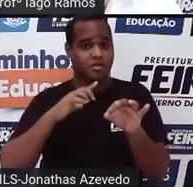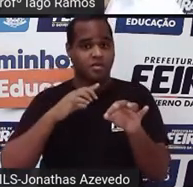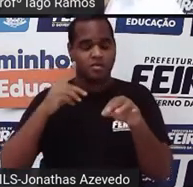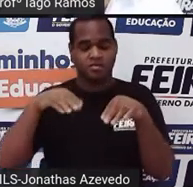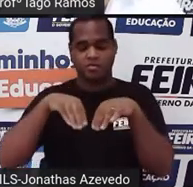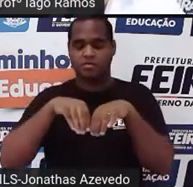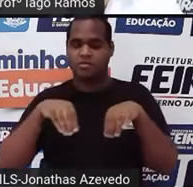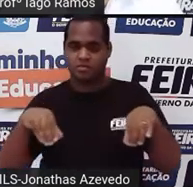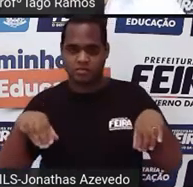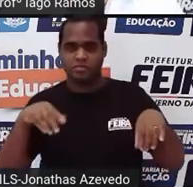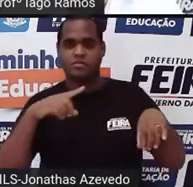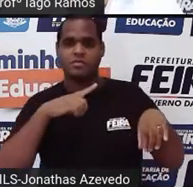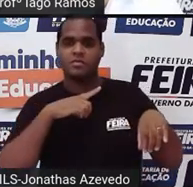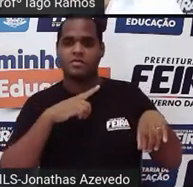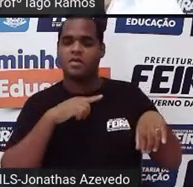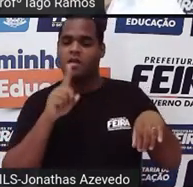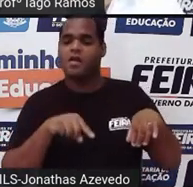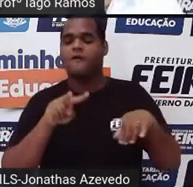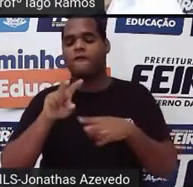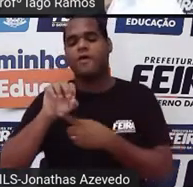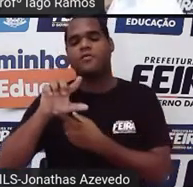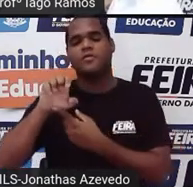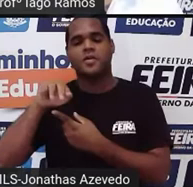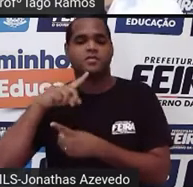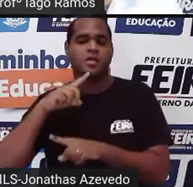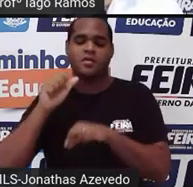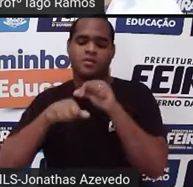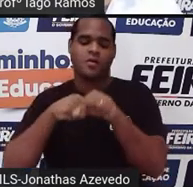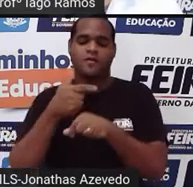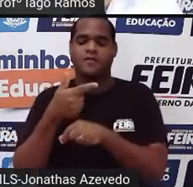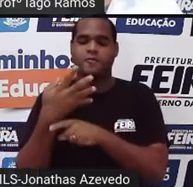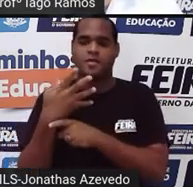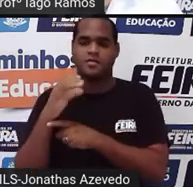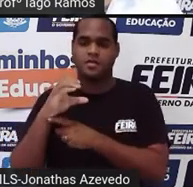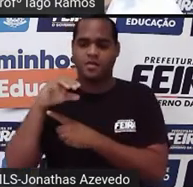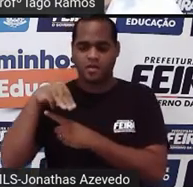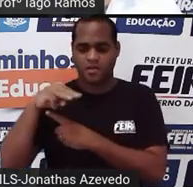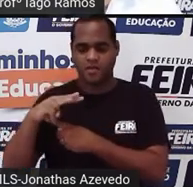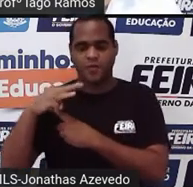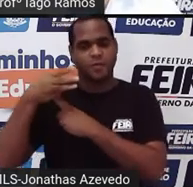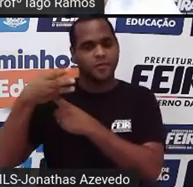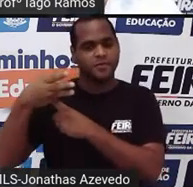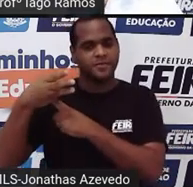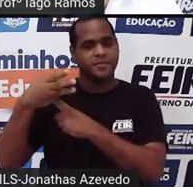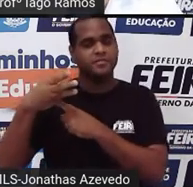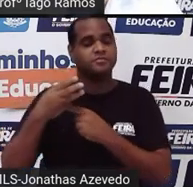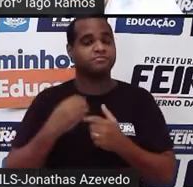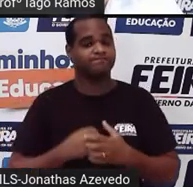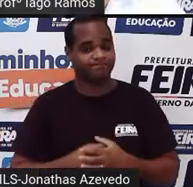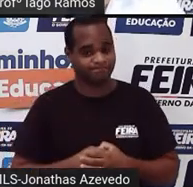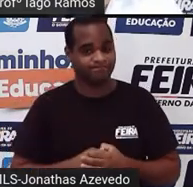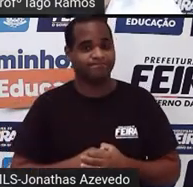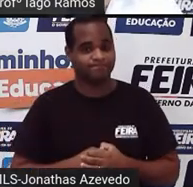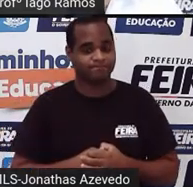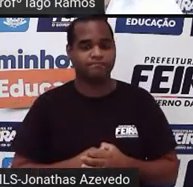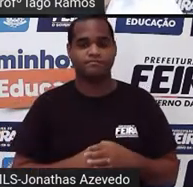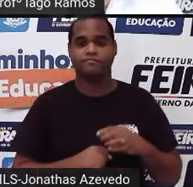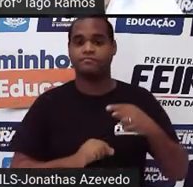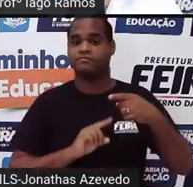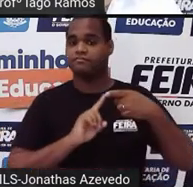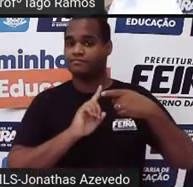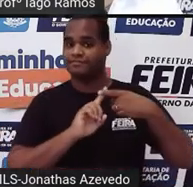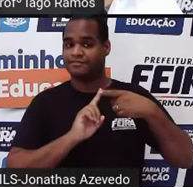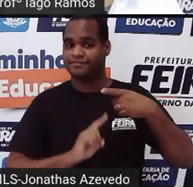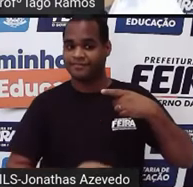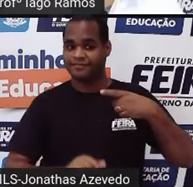paralelepípedo se seu volume é 24 centímetros cúbicos? É o que tá